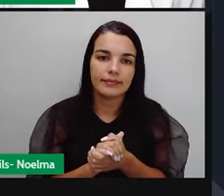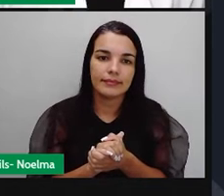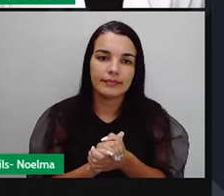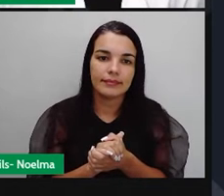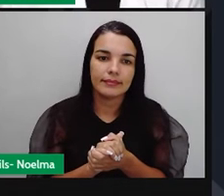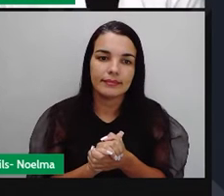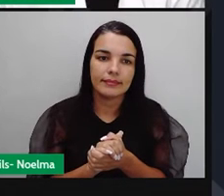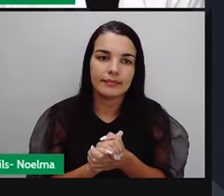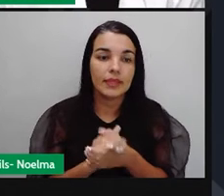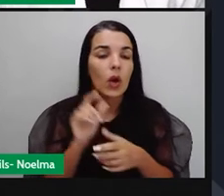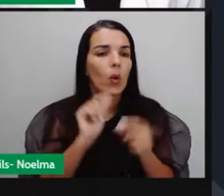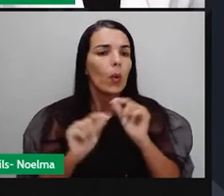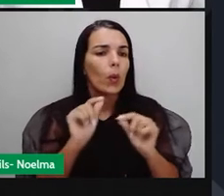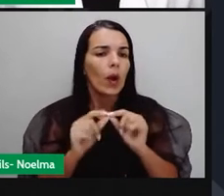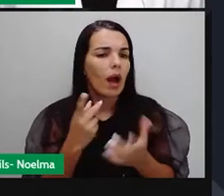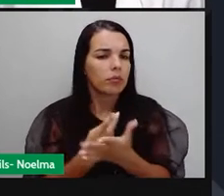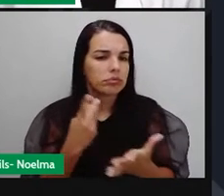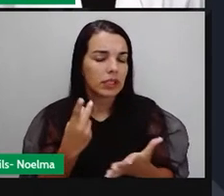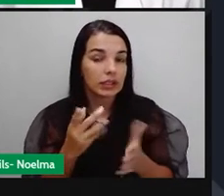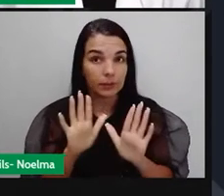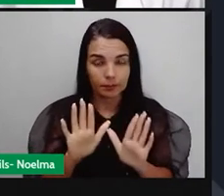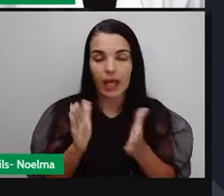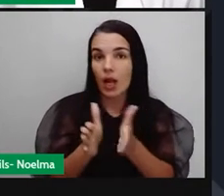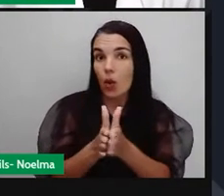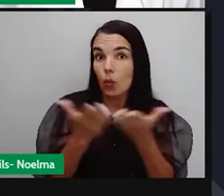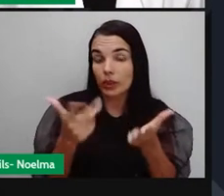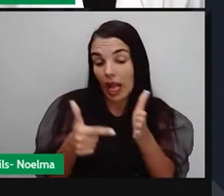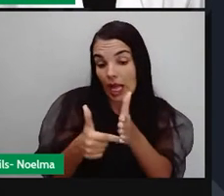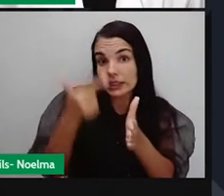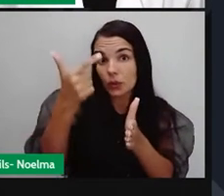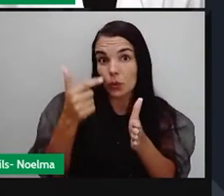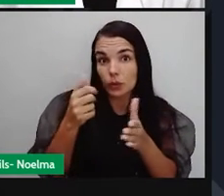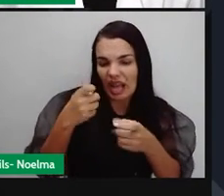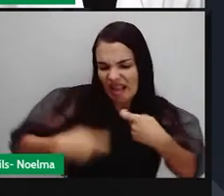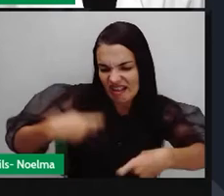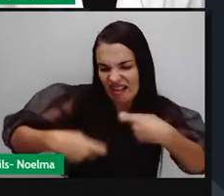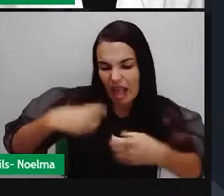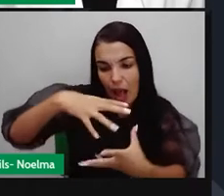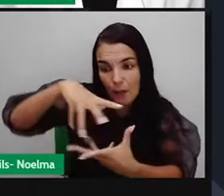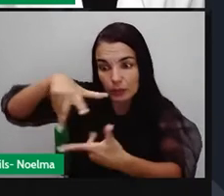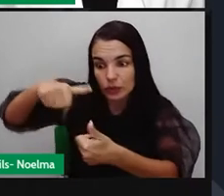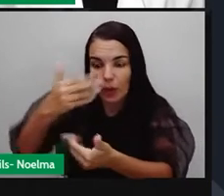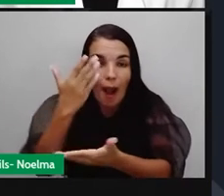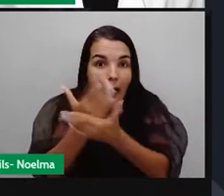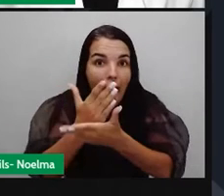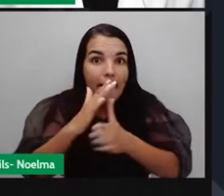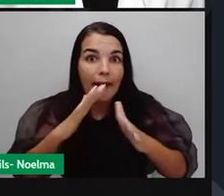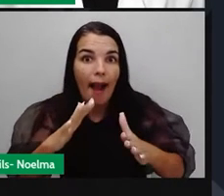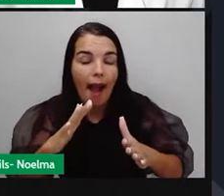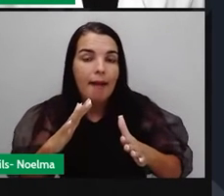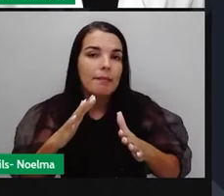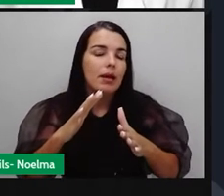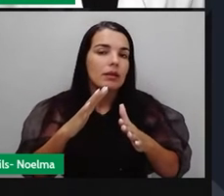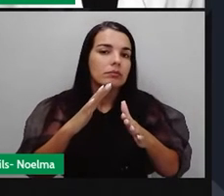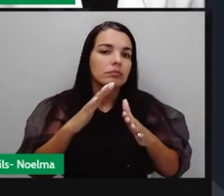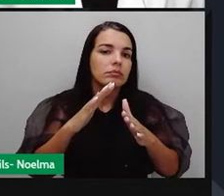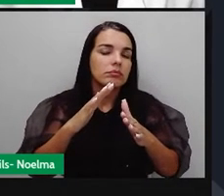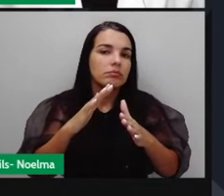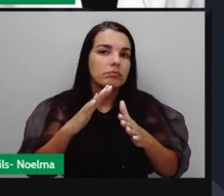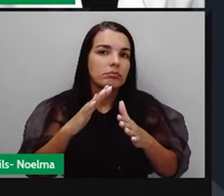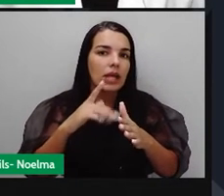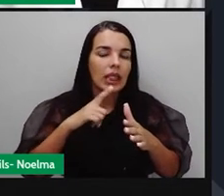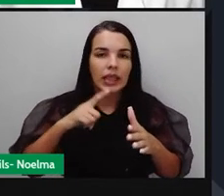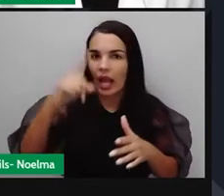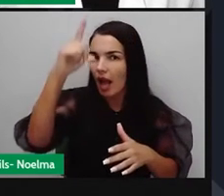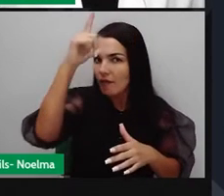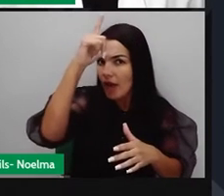O que acontece? Quando a Segunda Guerra Mundial acaba e a